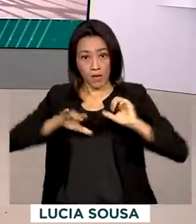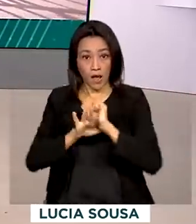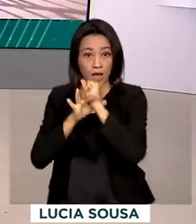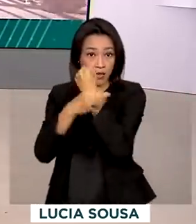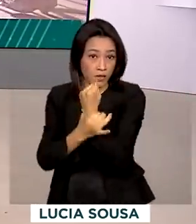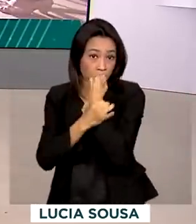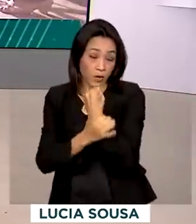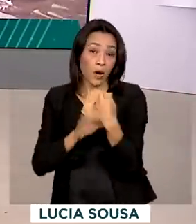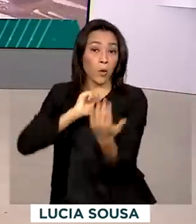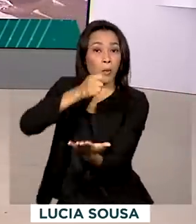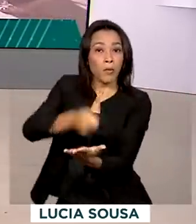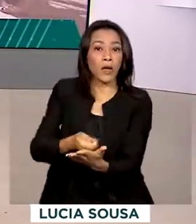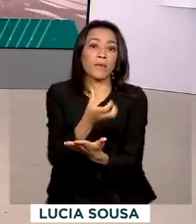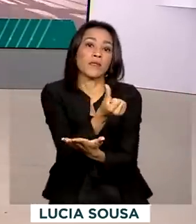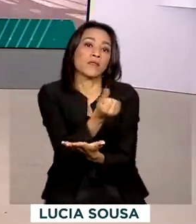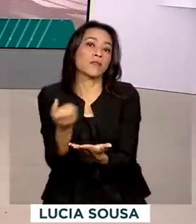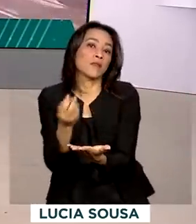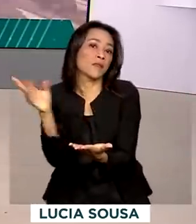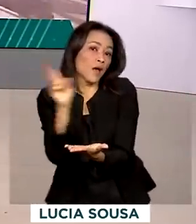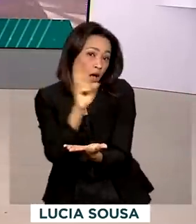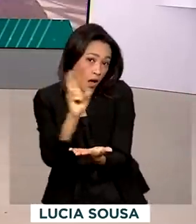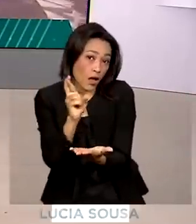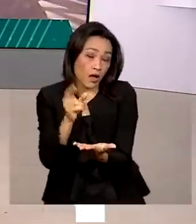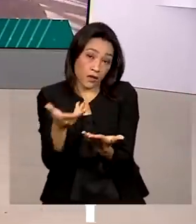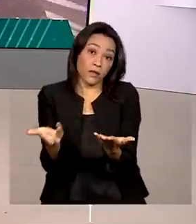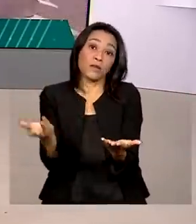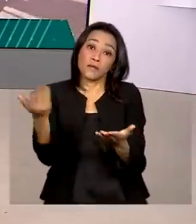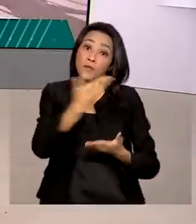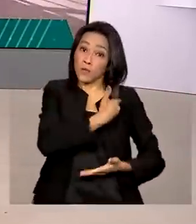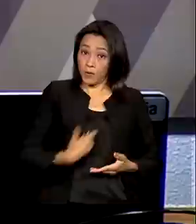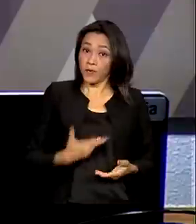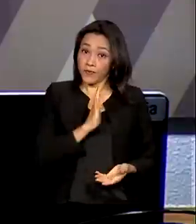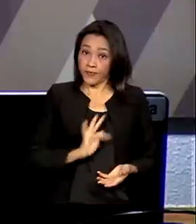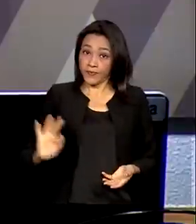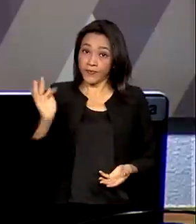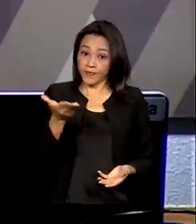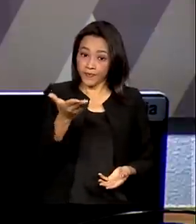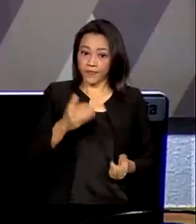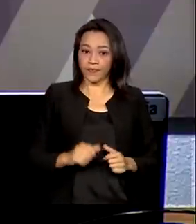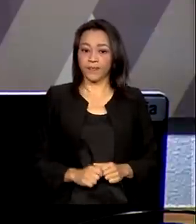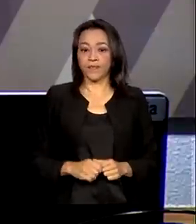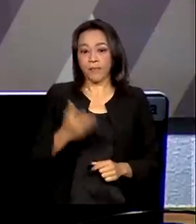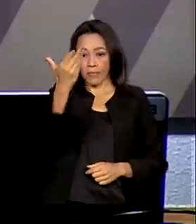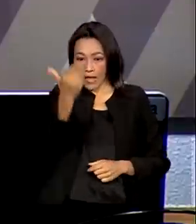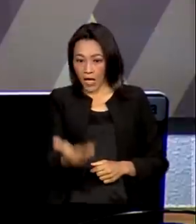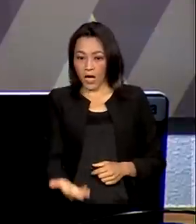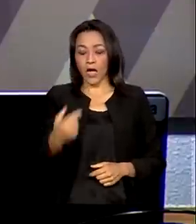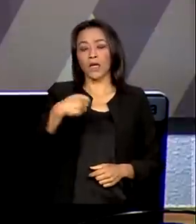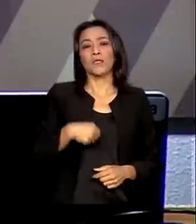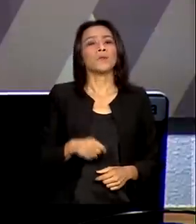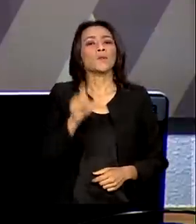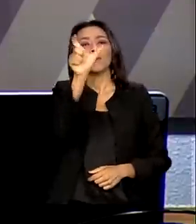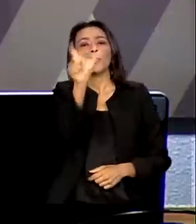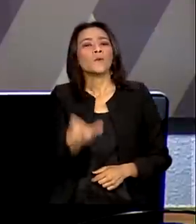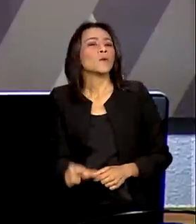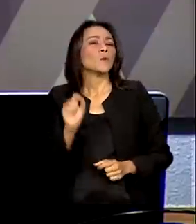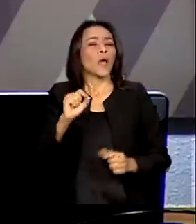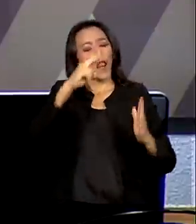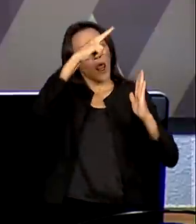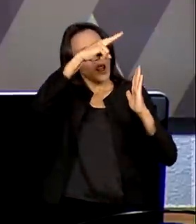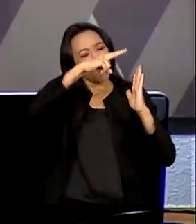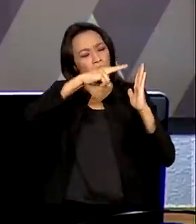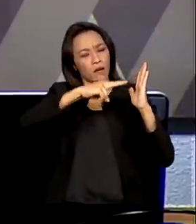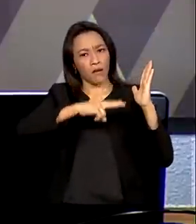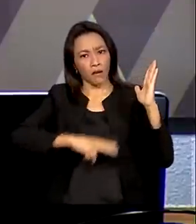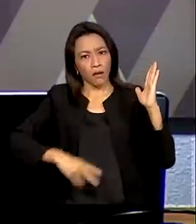600 do programa de transferência de renda do governo federal. O relator Alexandre Silveira fez a leitura